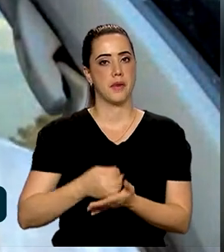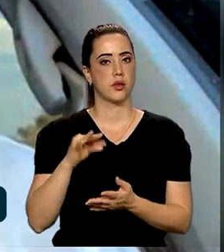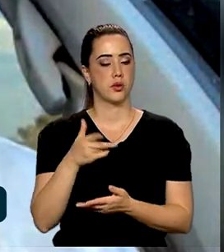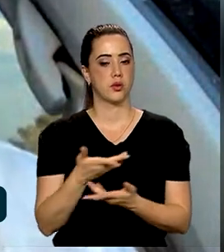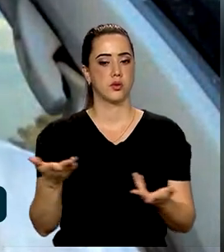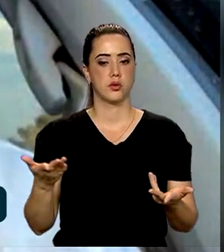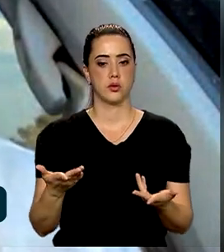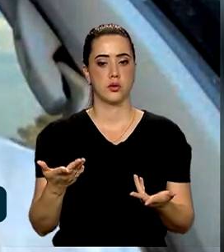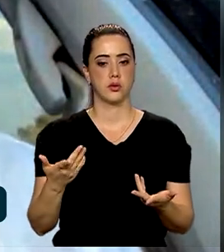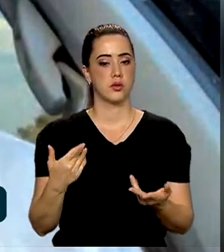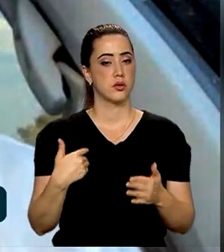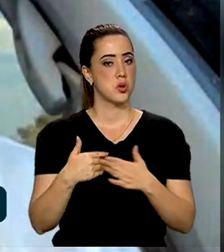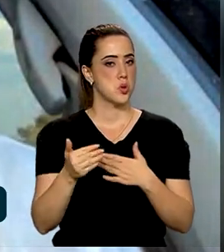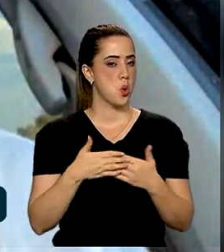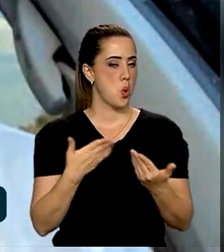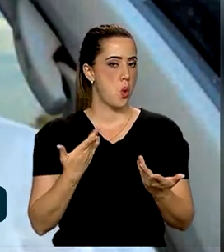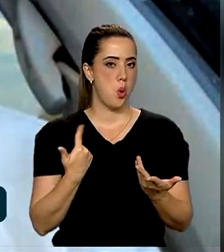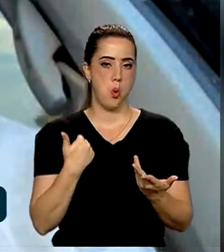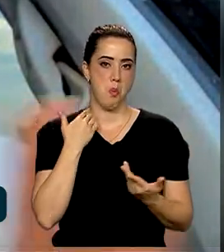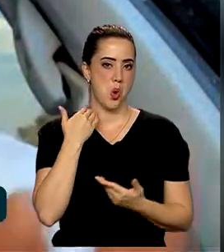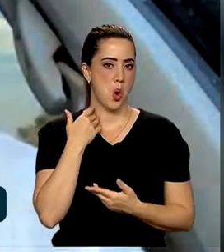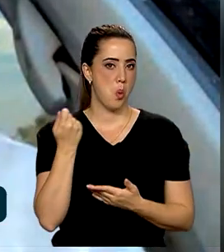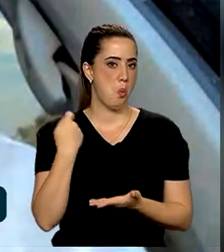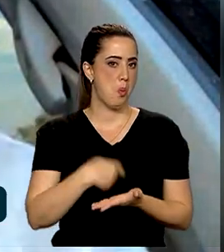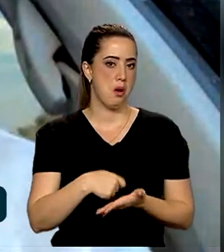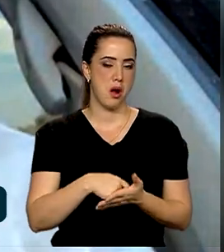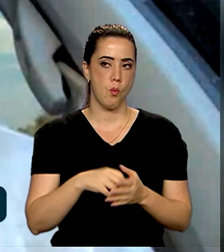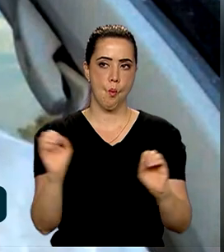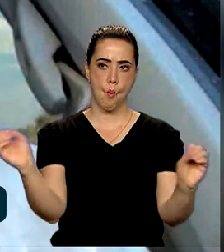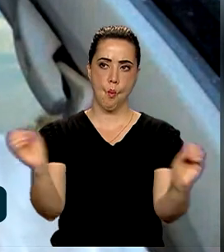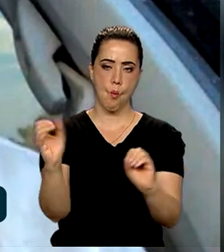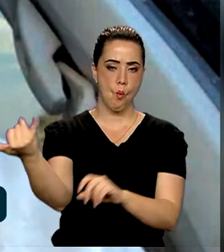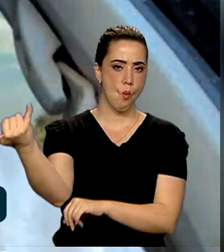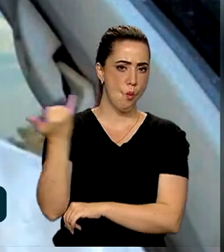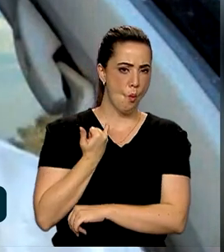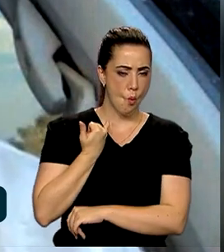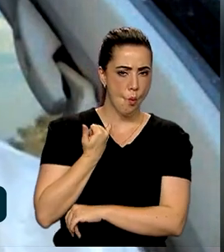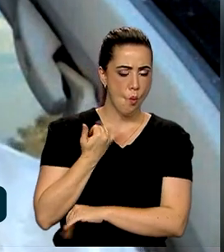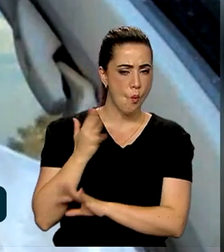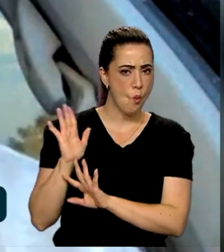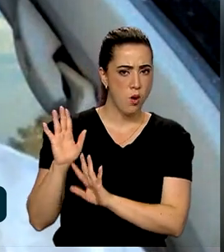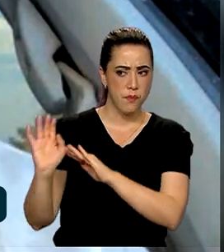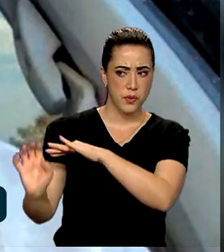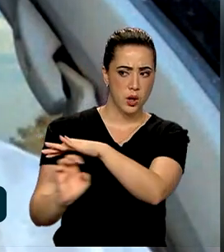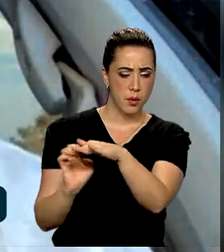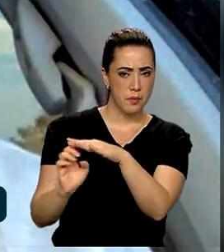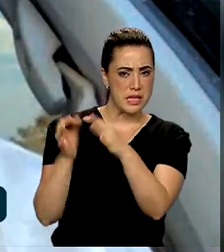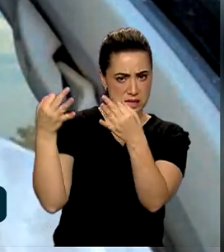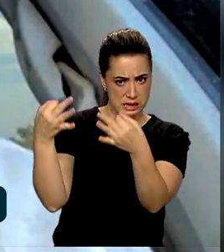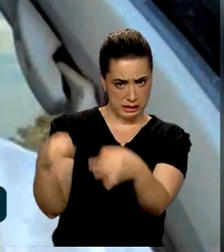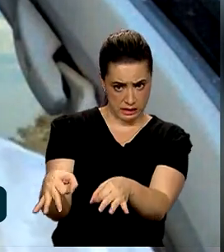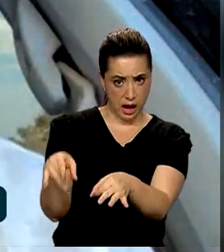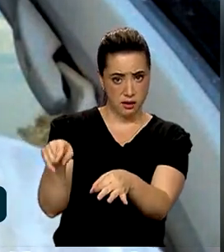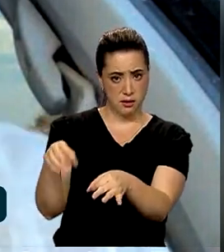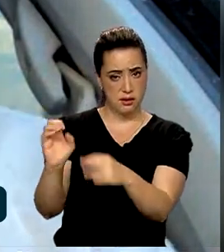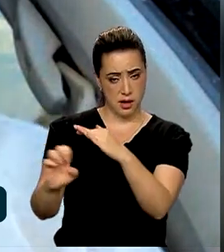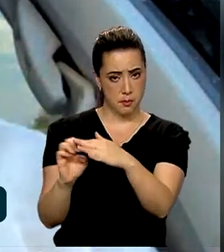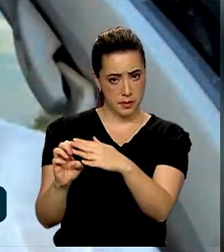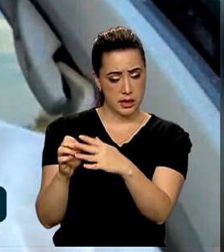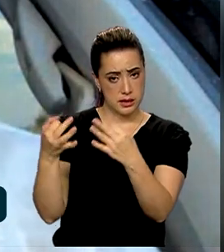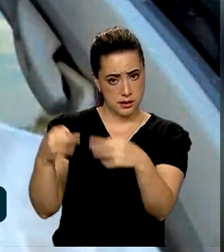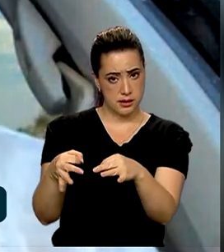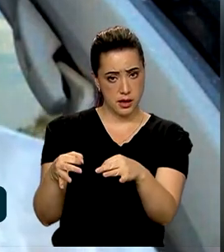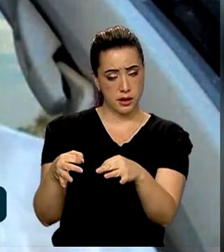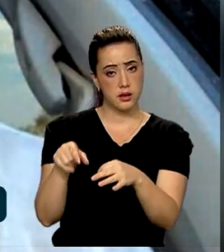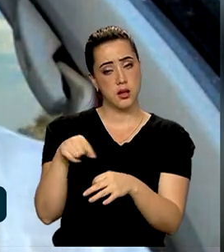em forma de estorno ou crédito na conta corrente. Enfim, qualquer forma que uma empresa, no meu